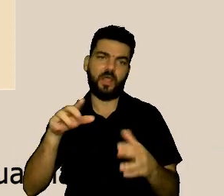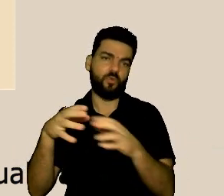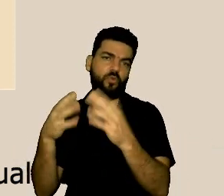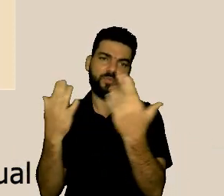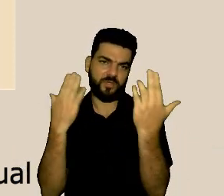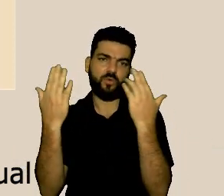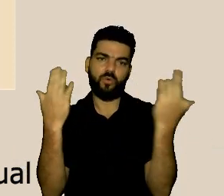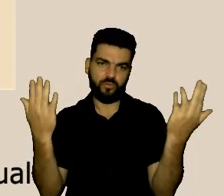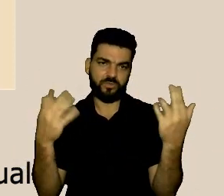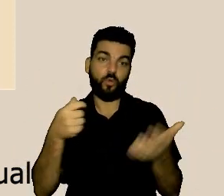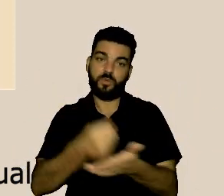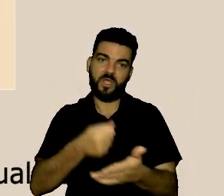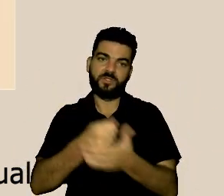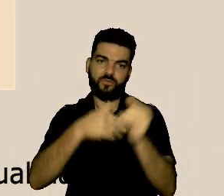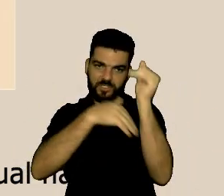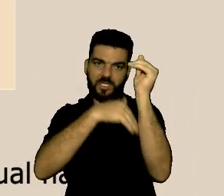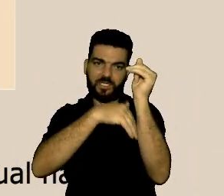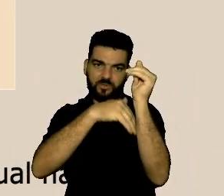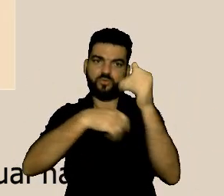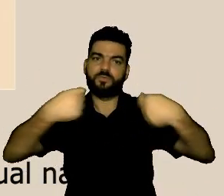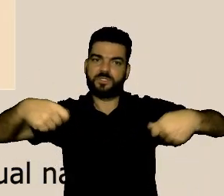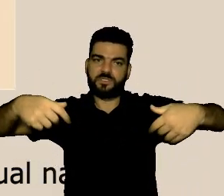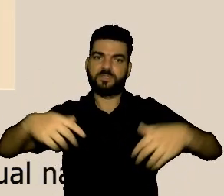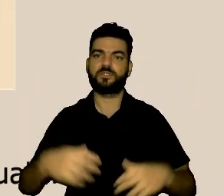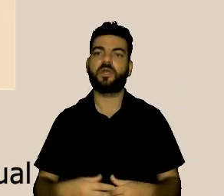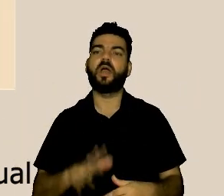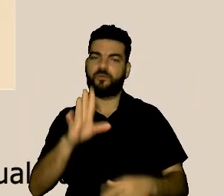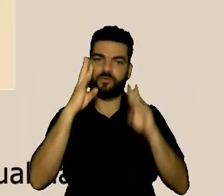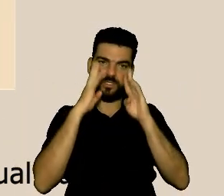gente tem o dever do sigilo, a gente vai ouvi-lo.